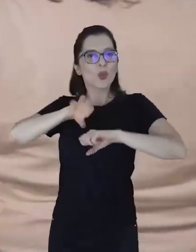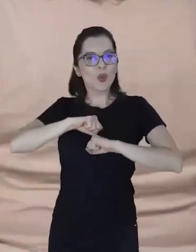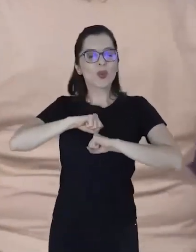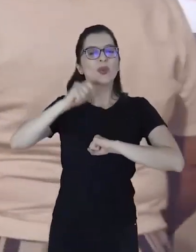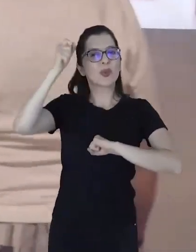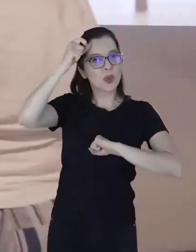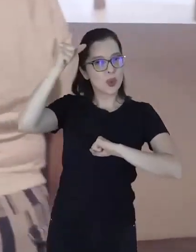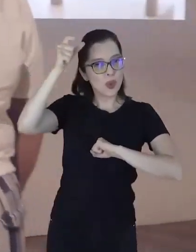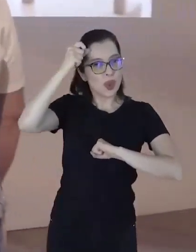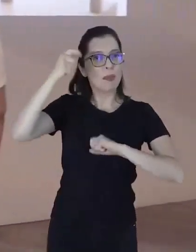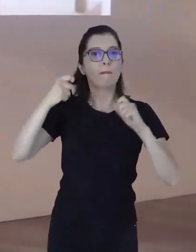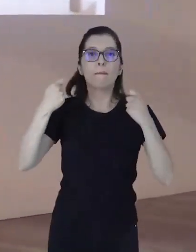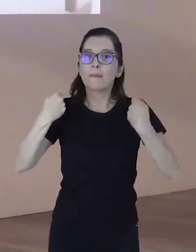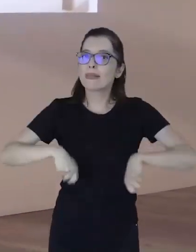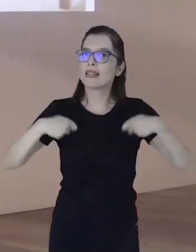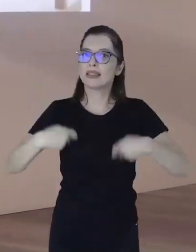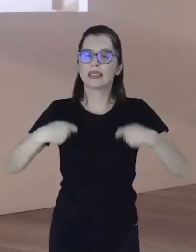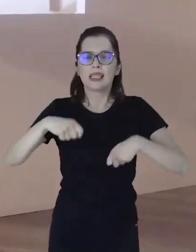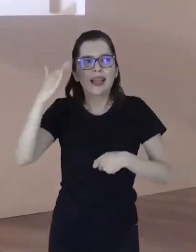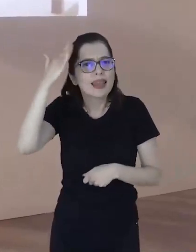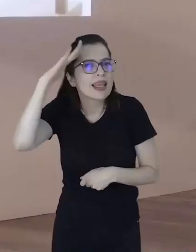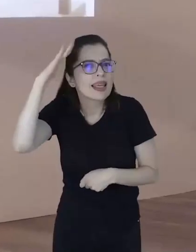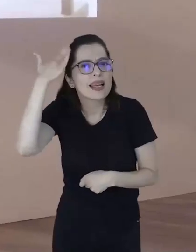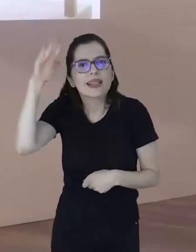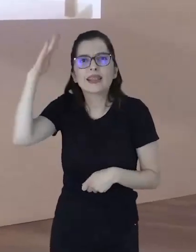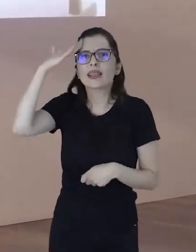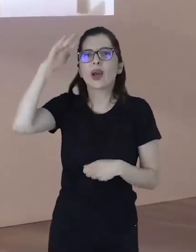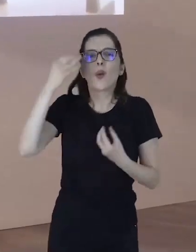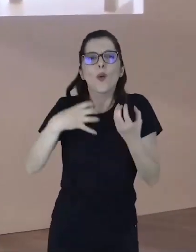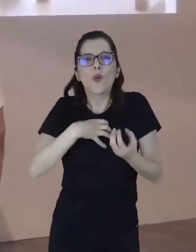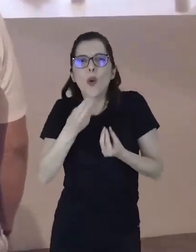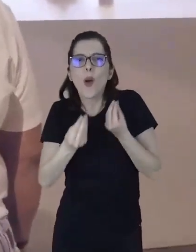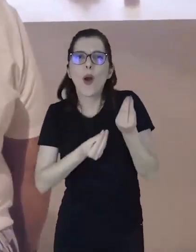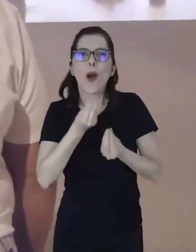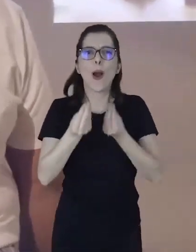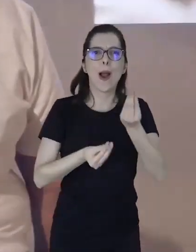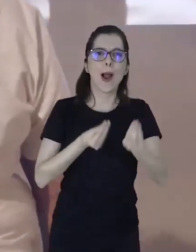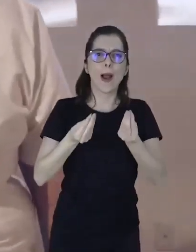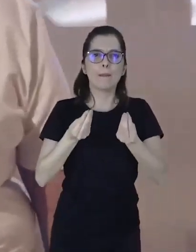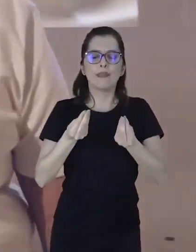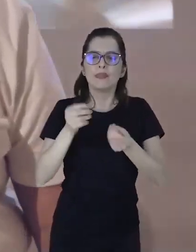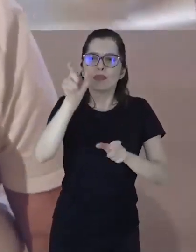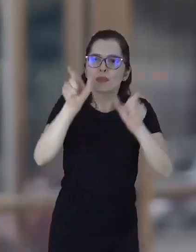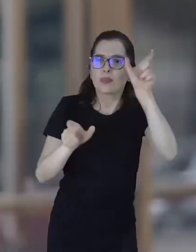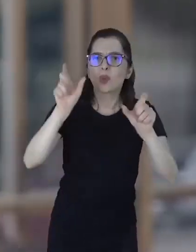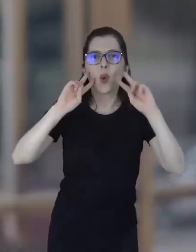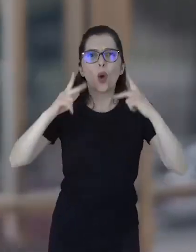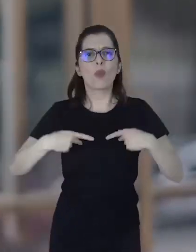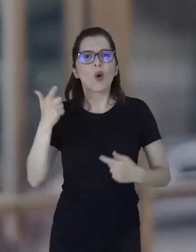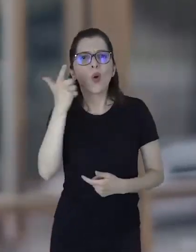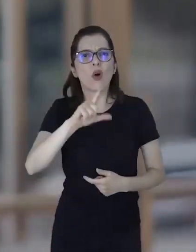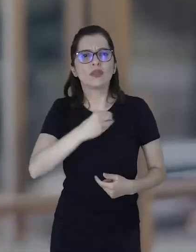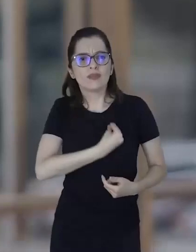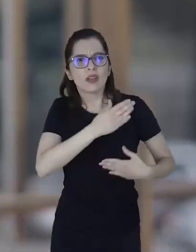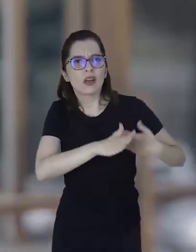bem cultural, é um bem que deveria ser entendido como algo para ser